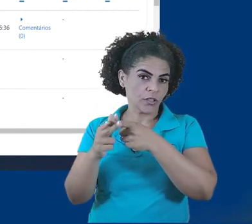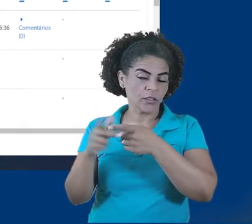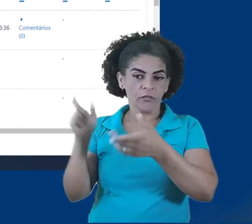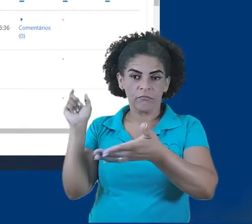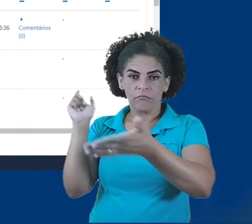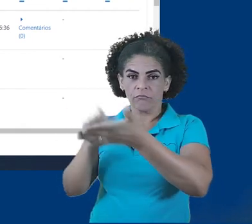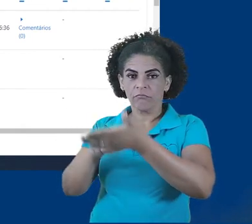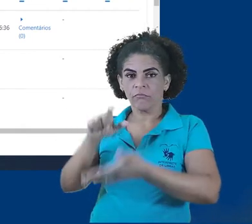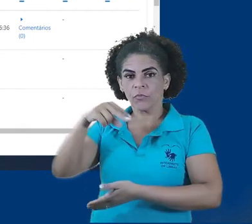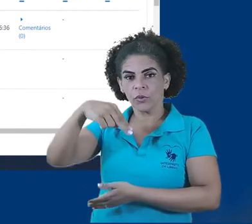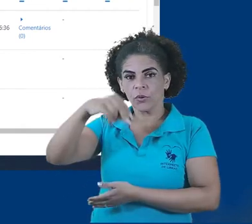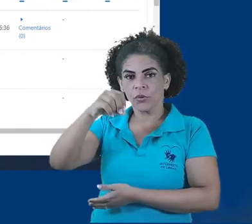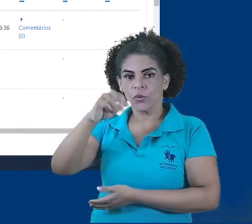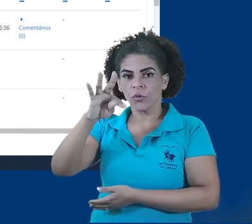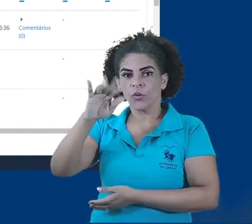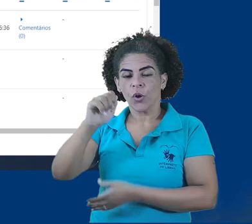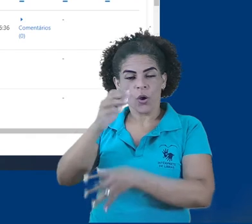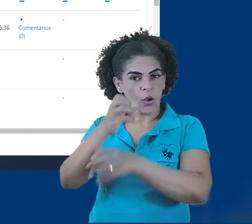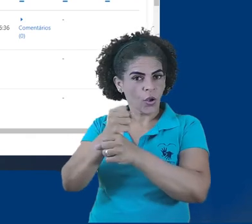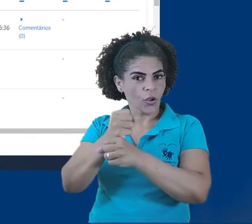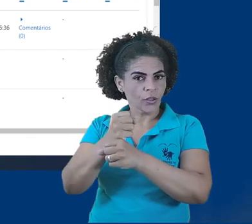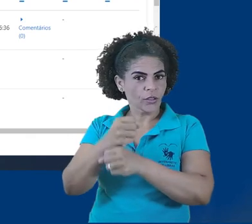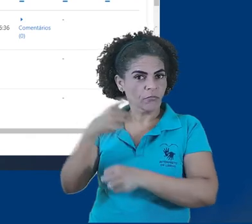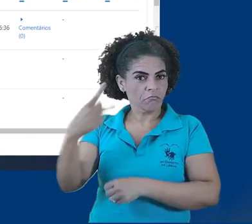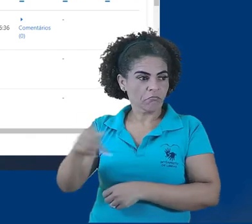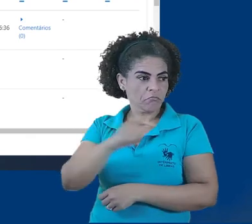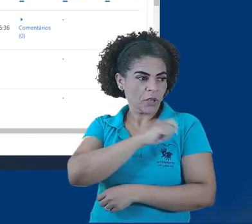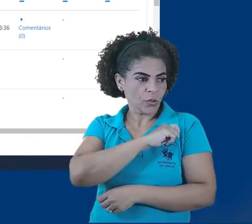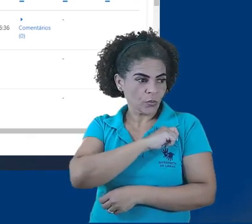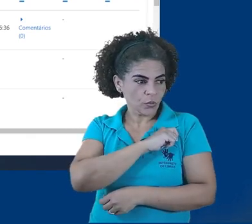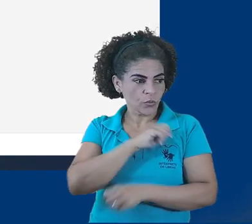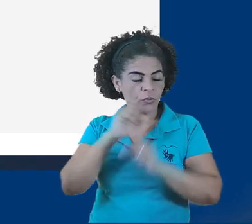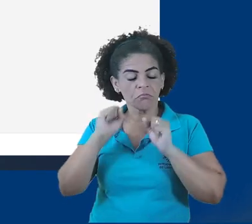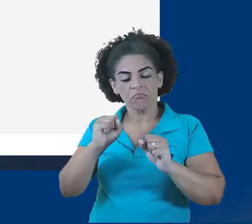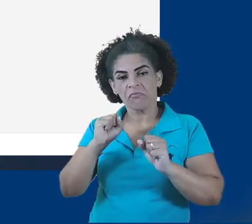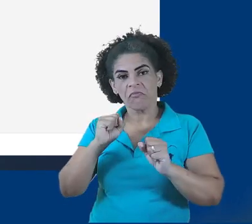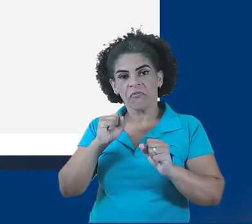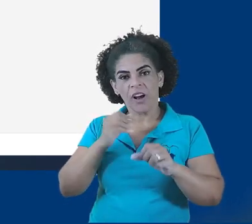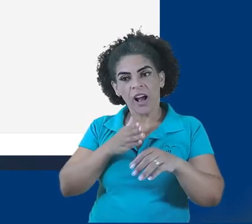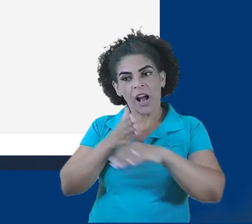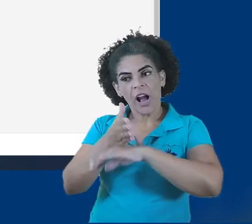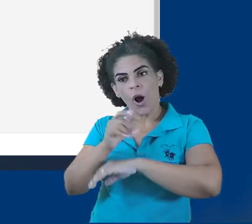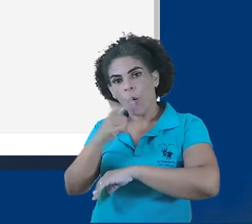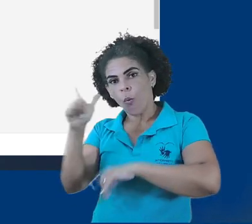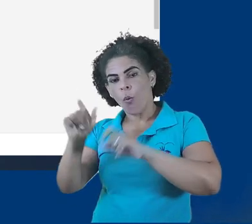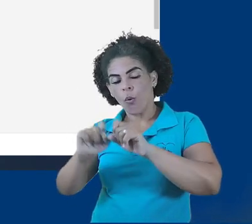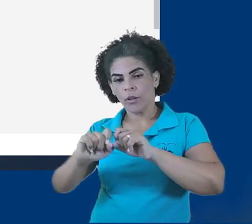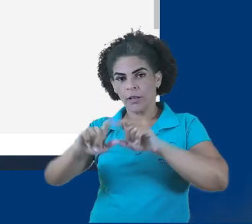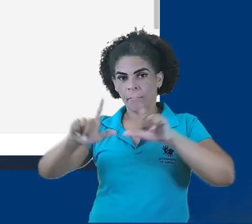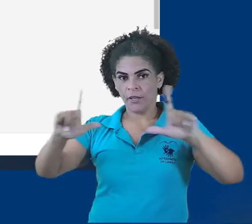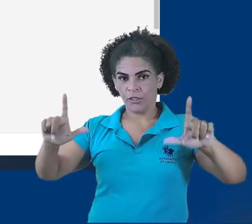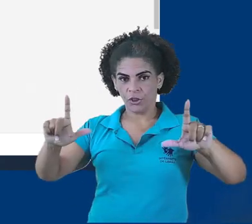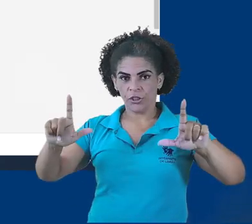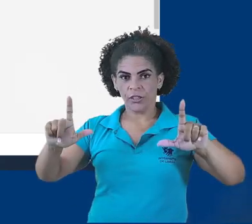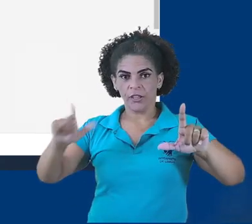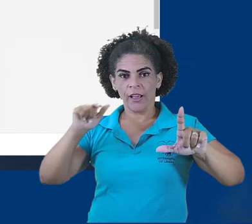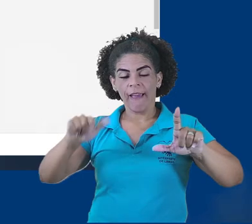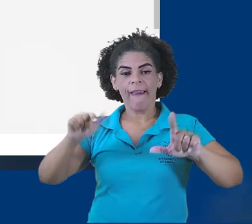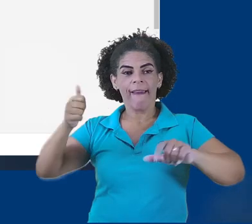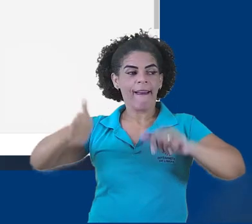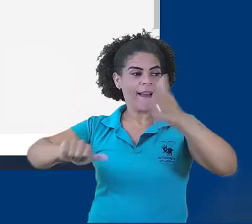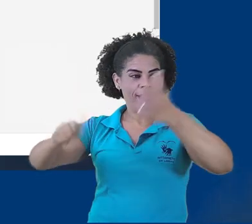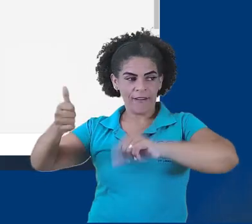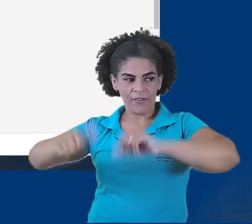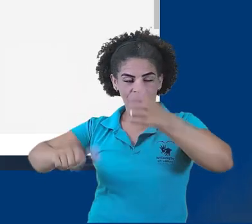notas. Clicando sobre o botão nota, pertencente ao aluno 1, seremos direcionados para outra página, que é a